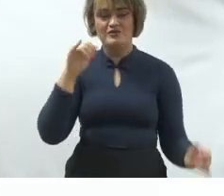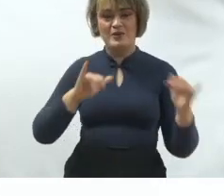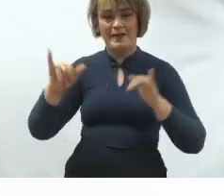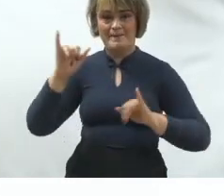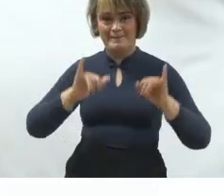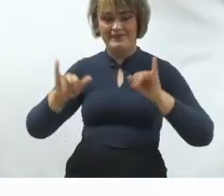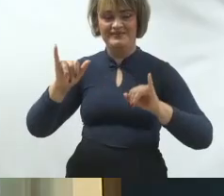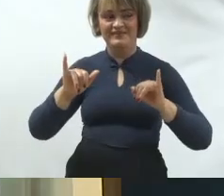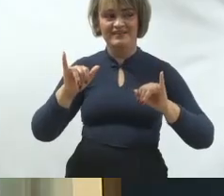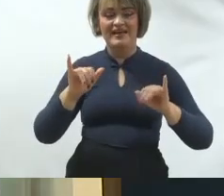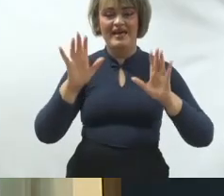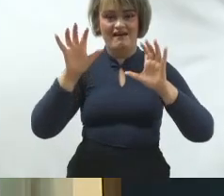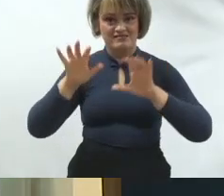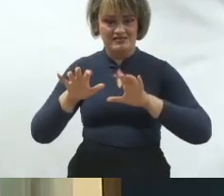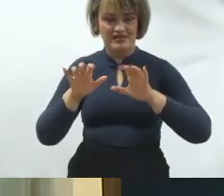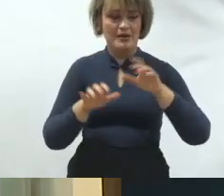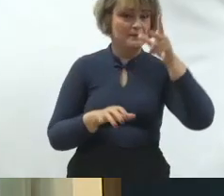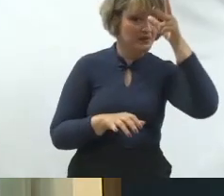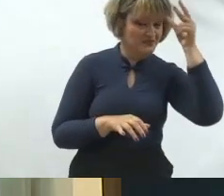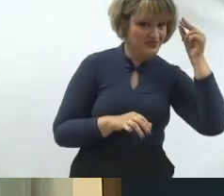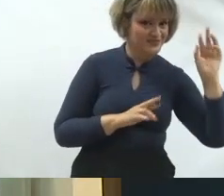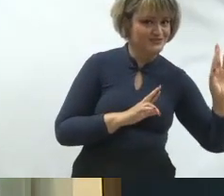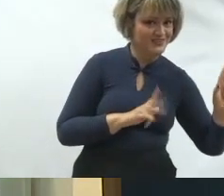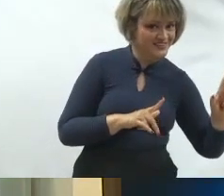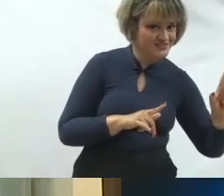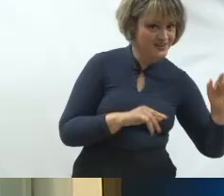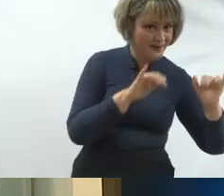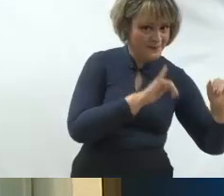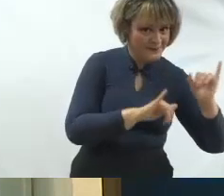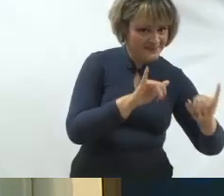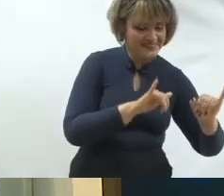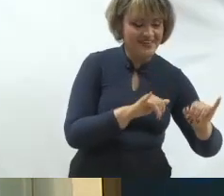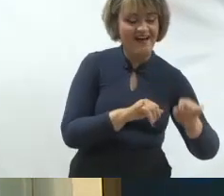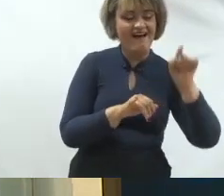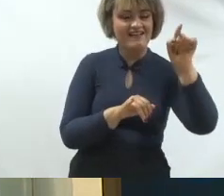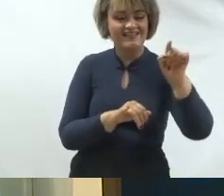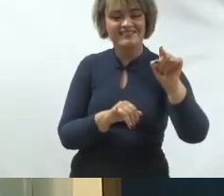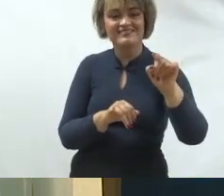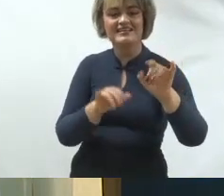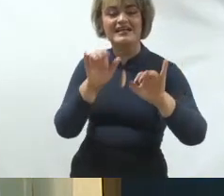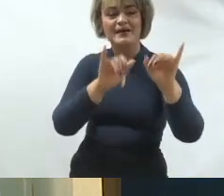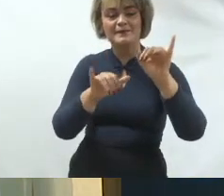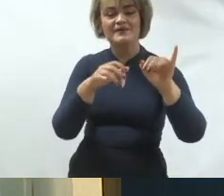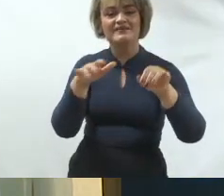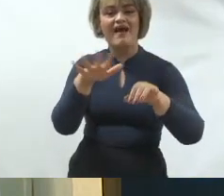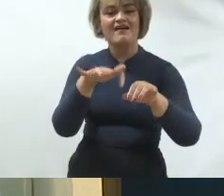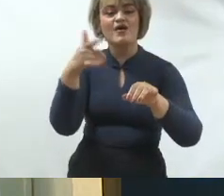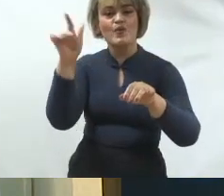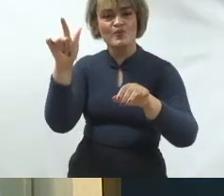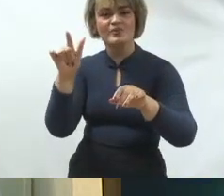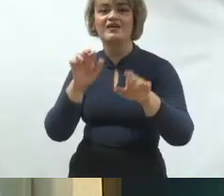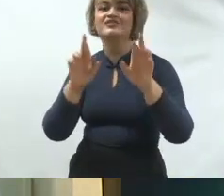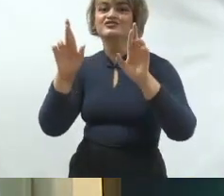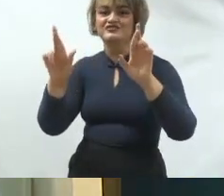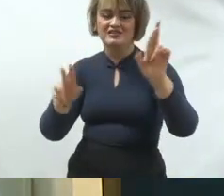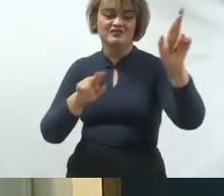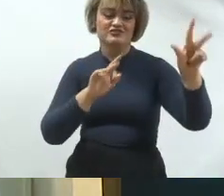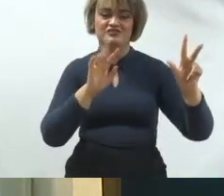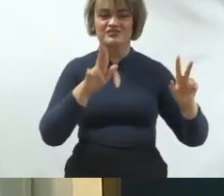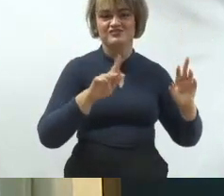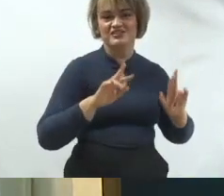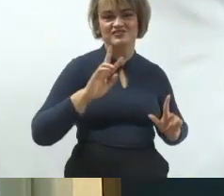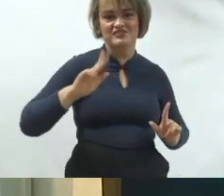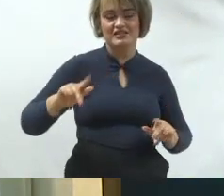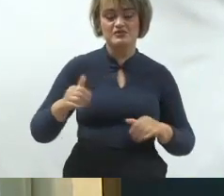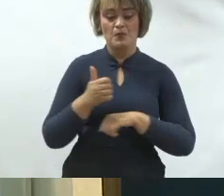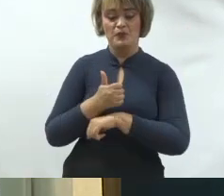candidato a prefeito. Se você é um candidato a prefeito a reeleção, você faz uma campanha diferente de um candidato a prefeito que quer assumir a